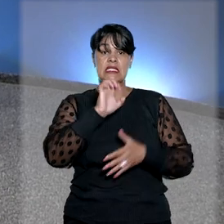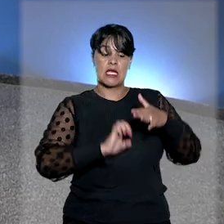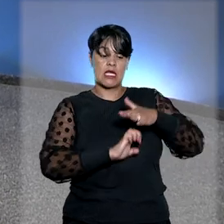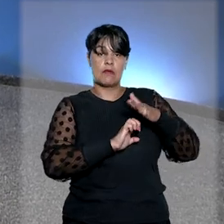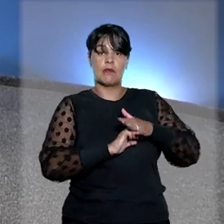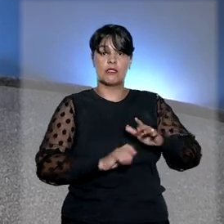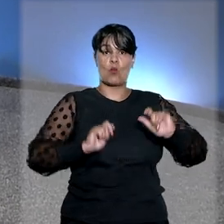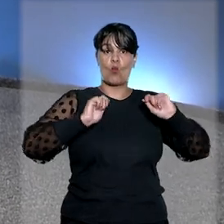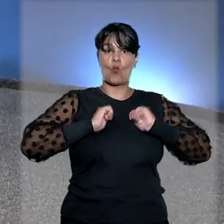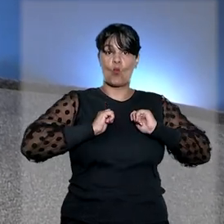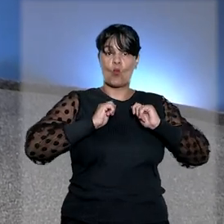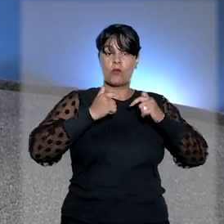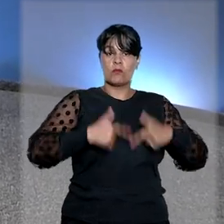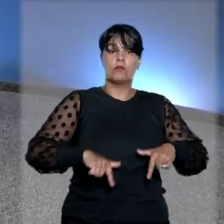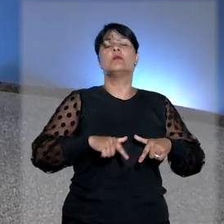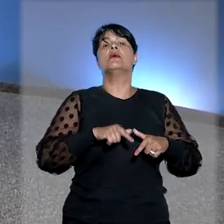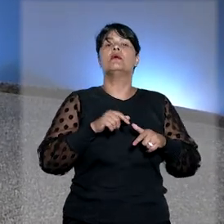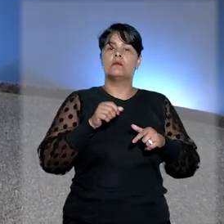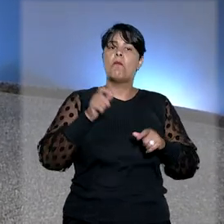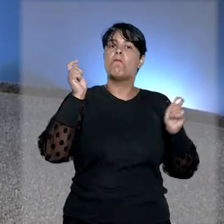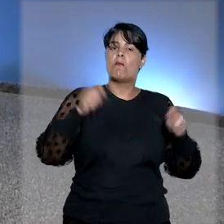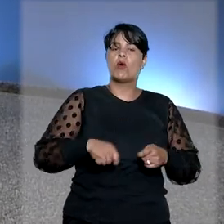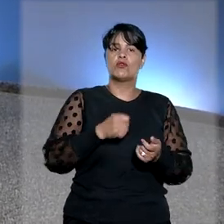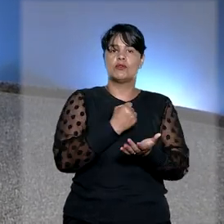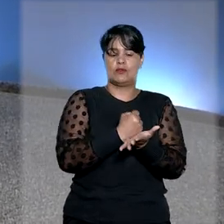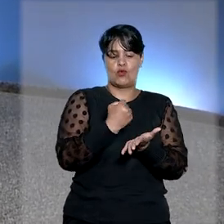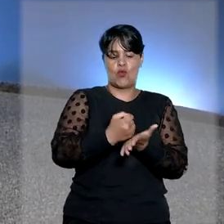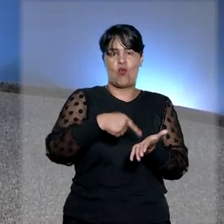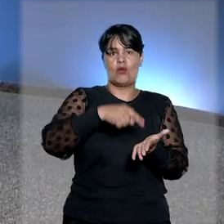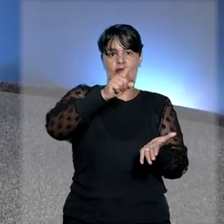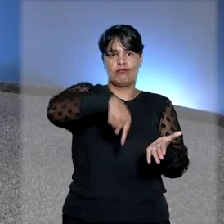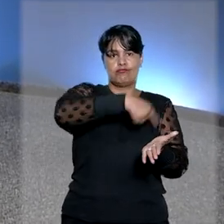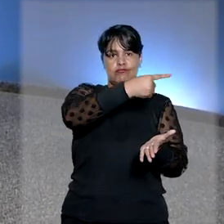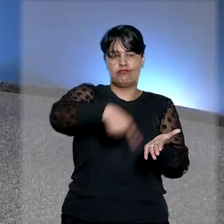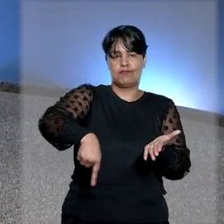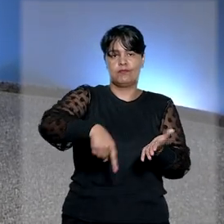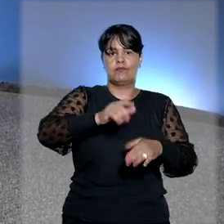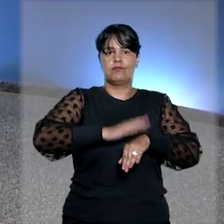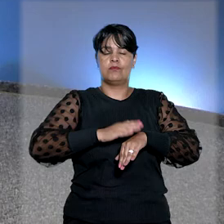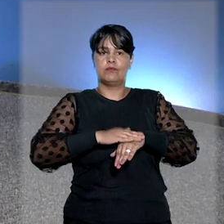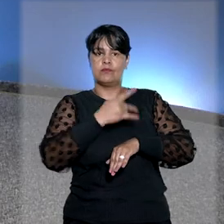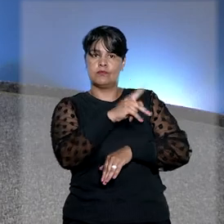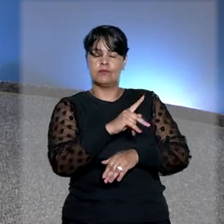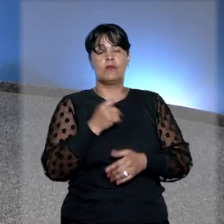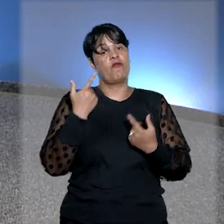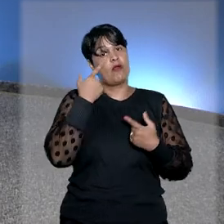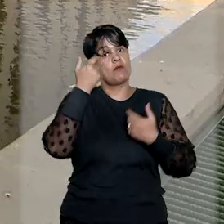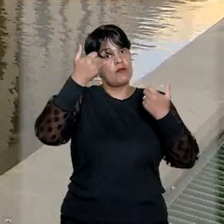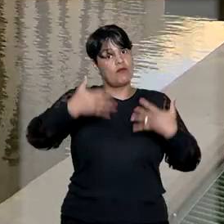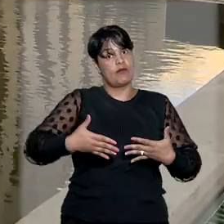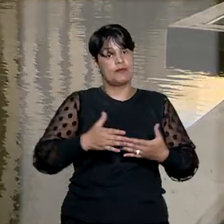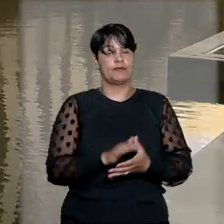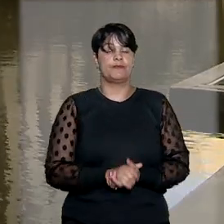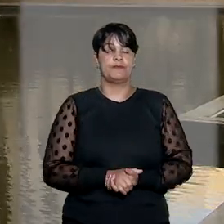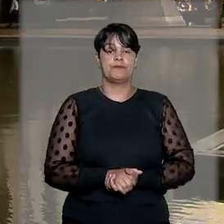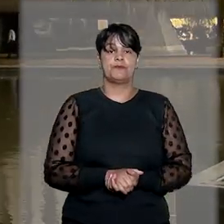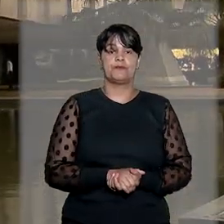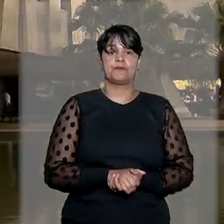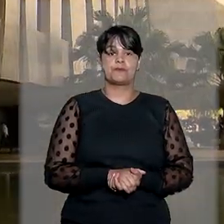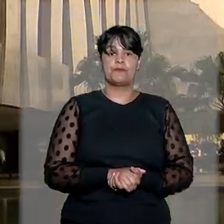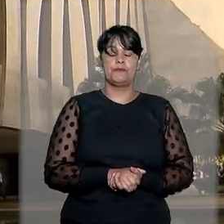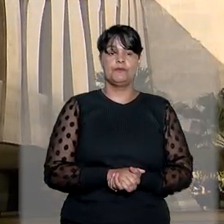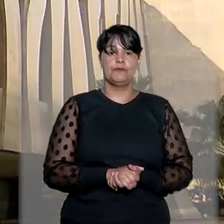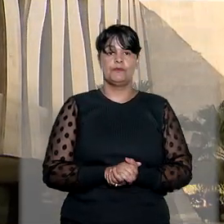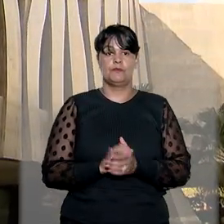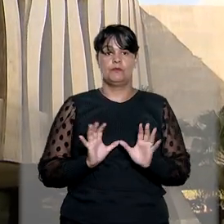valida a rescisão unilateral do plano de saúde coletivo pela operadora. Entenda. Por unanimidade,